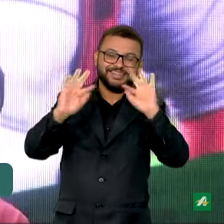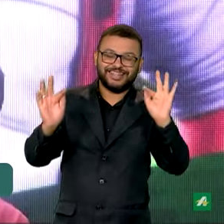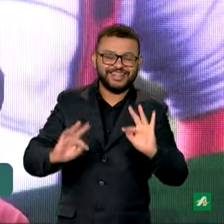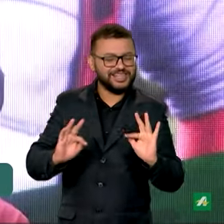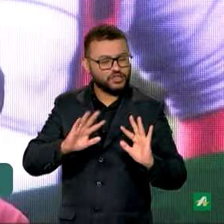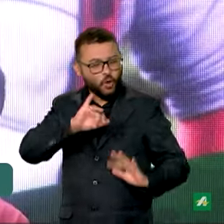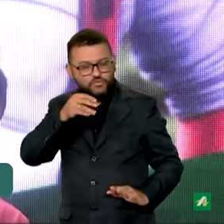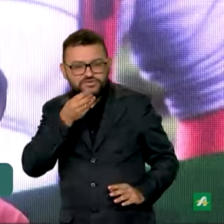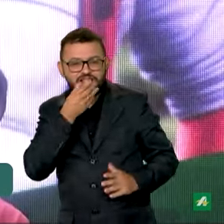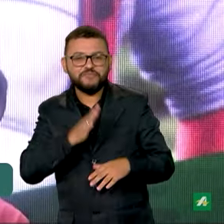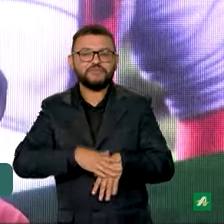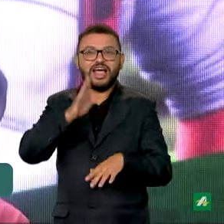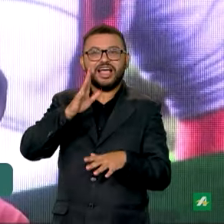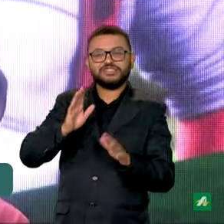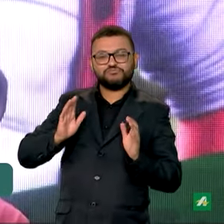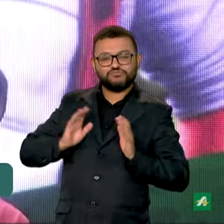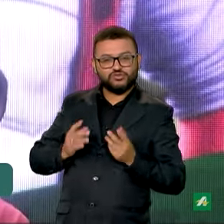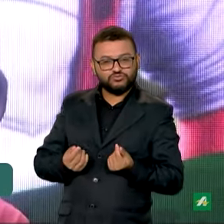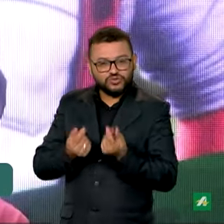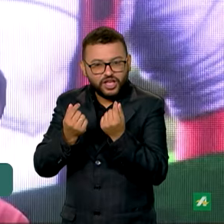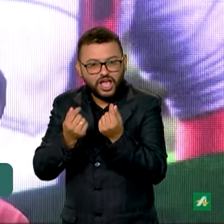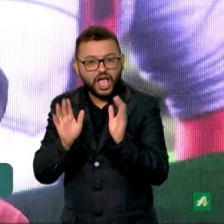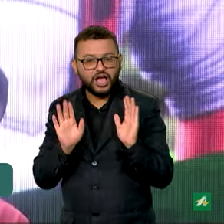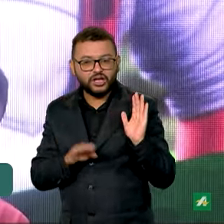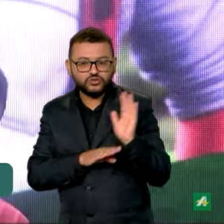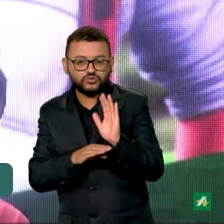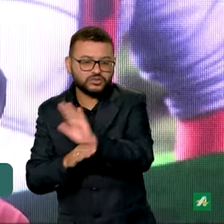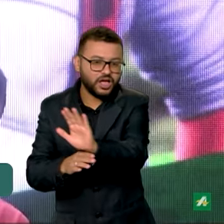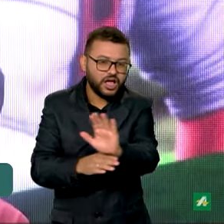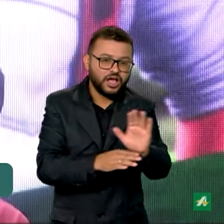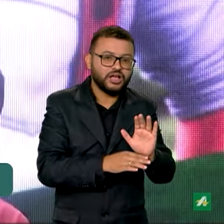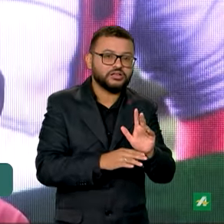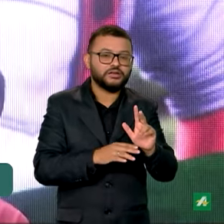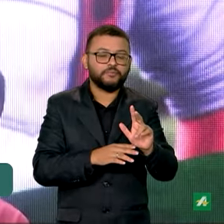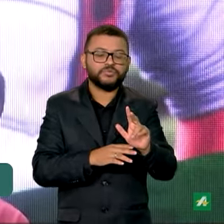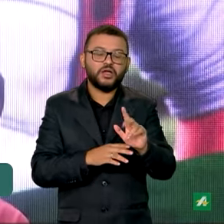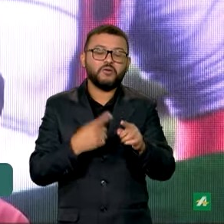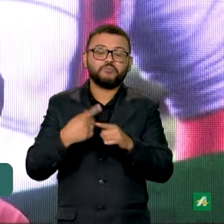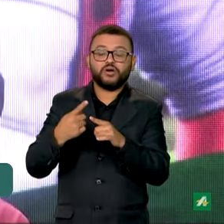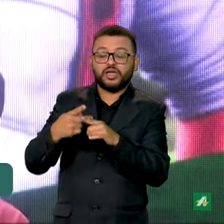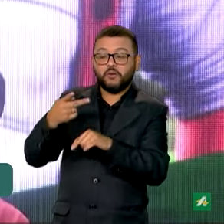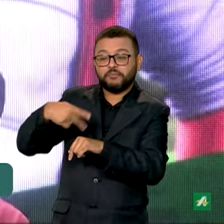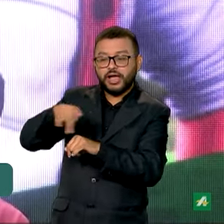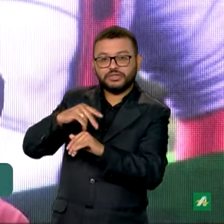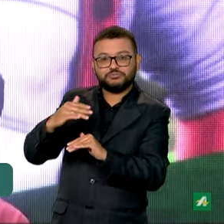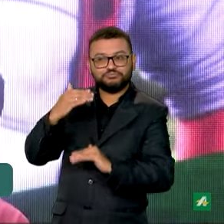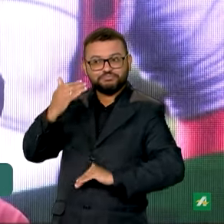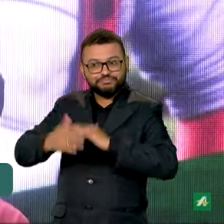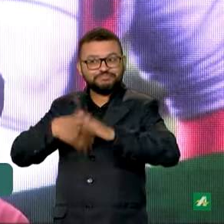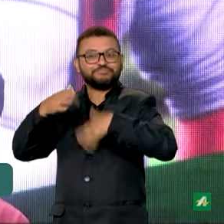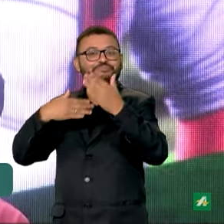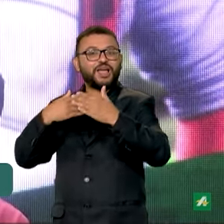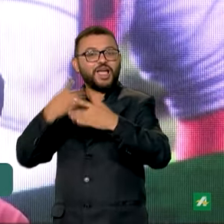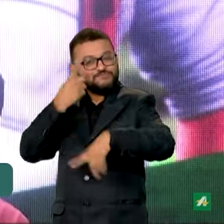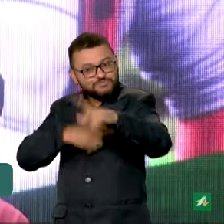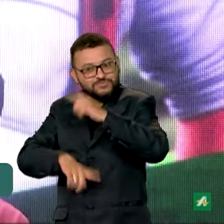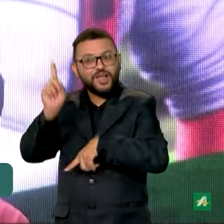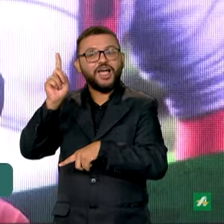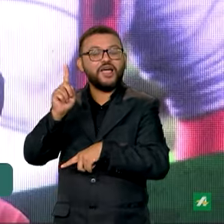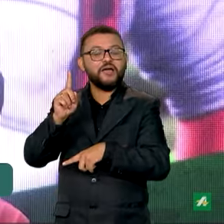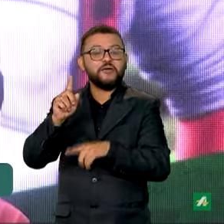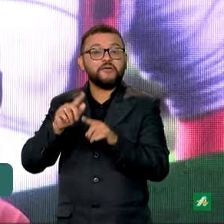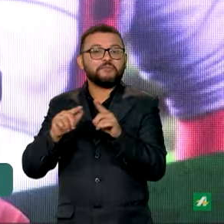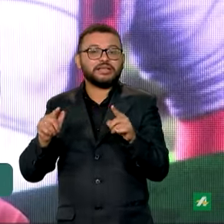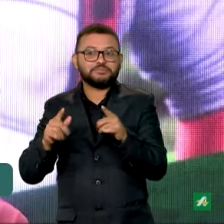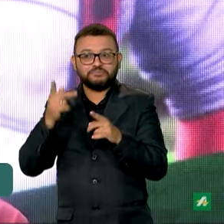com mais oportunidades, com mais riqueza na nossa gente. Um país próspero, como diz o presidente Lula, não é um país